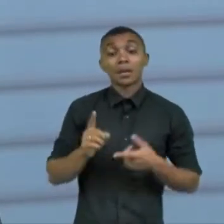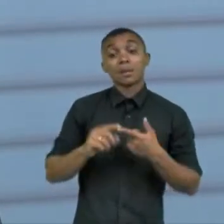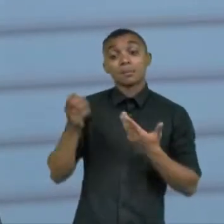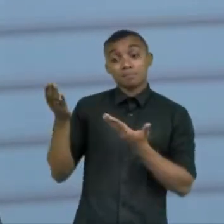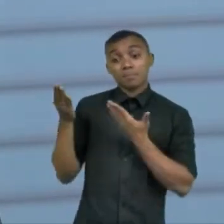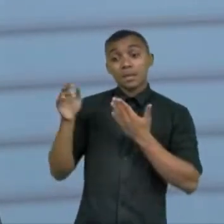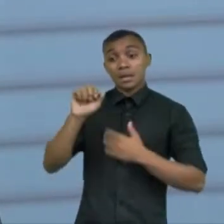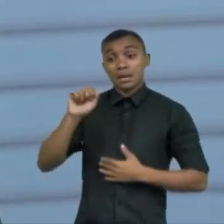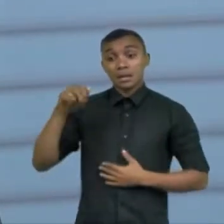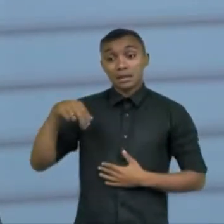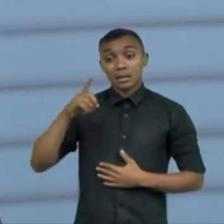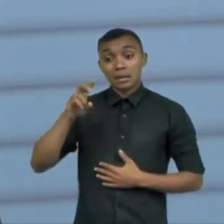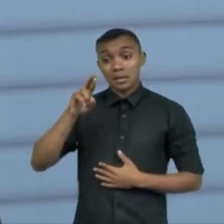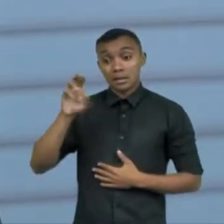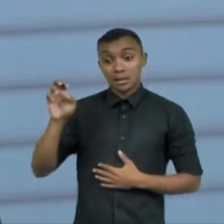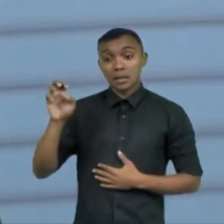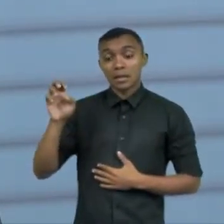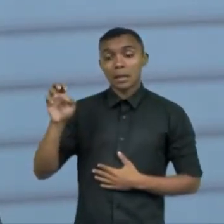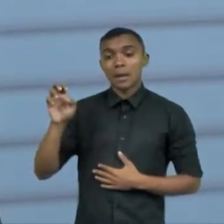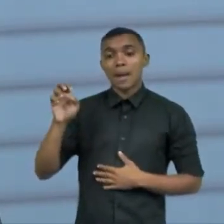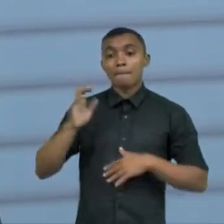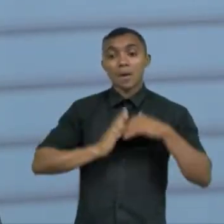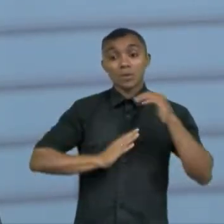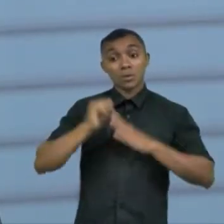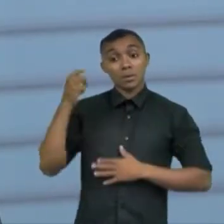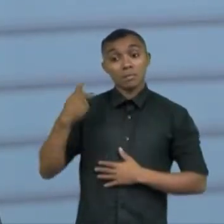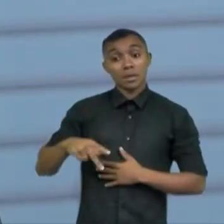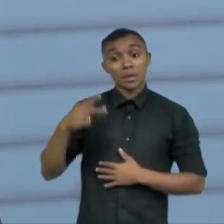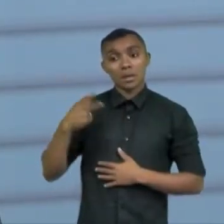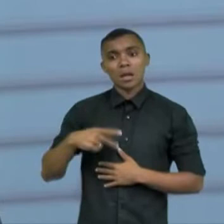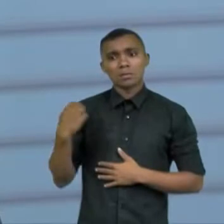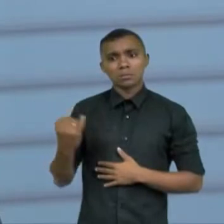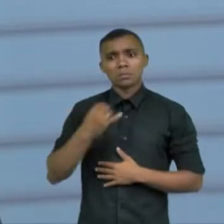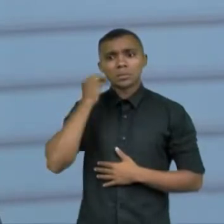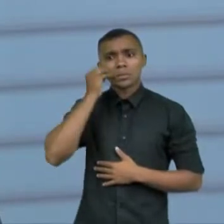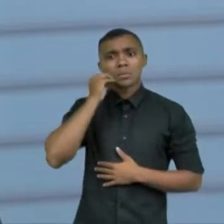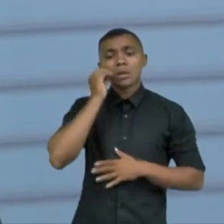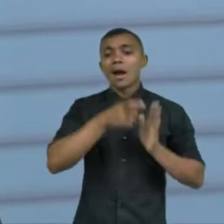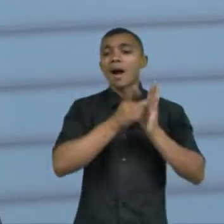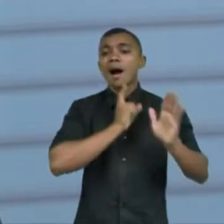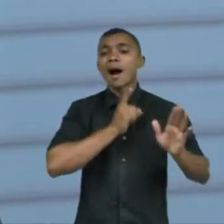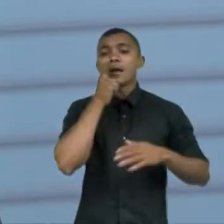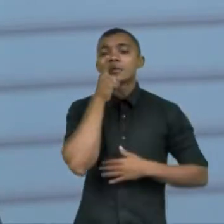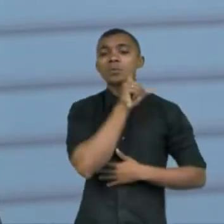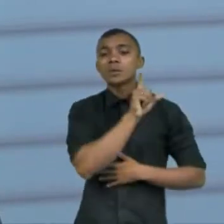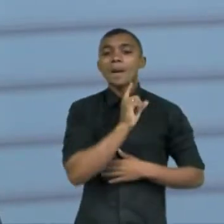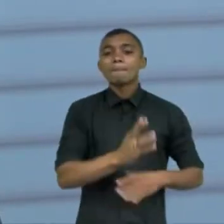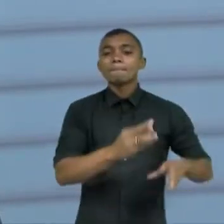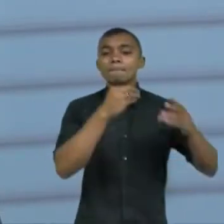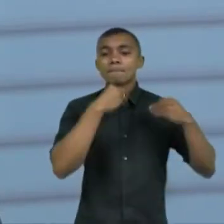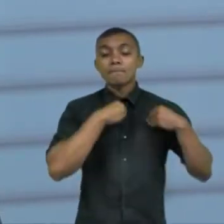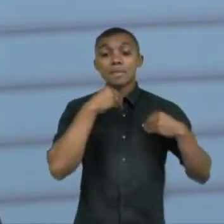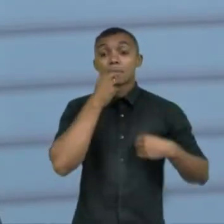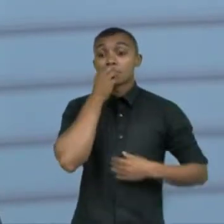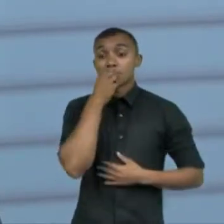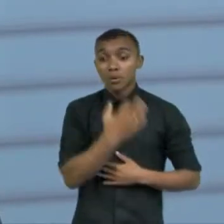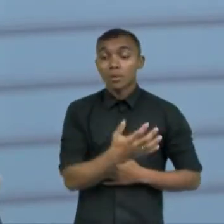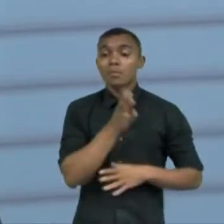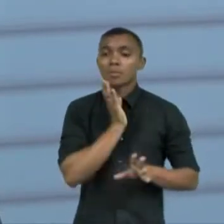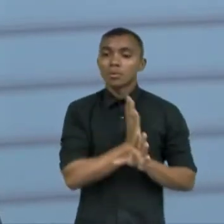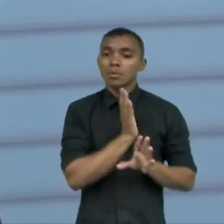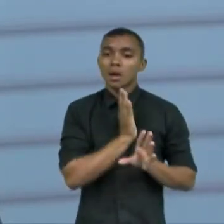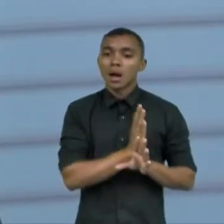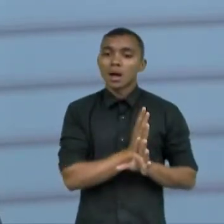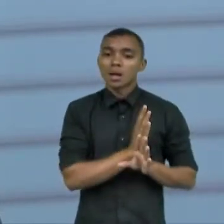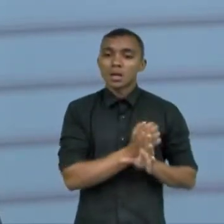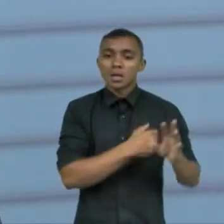Pessoa neurogeneticista daqui muito competente conheço que conseguiu me dar essa resposta depois de fazer um exame